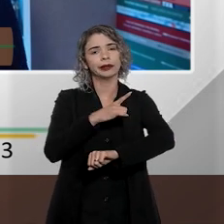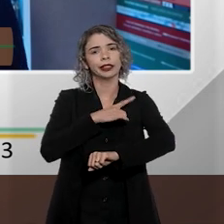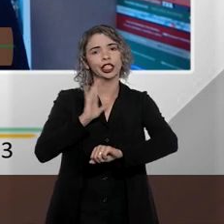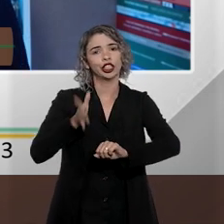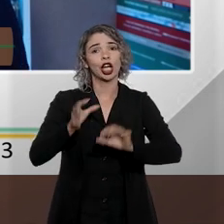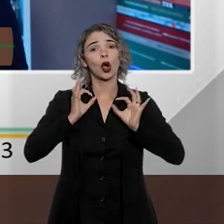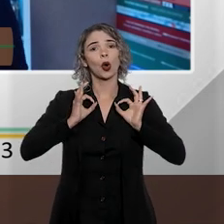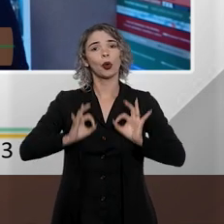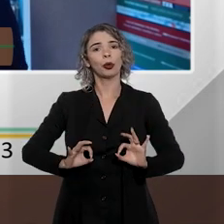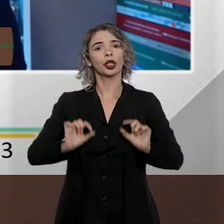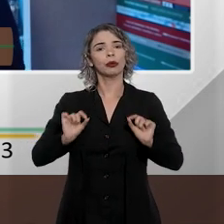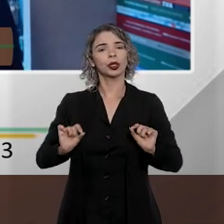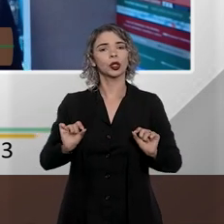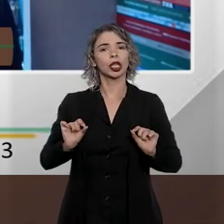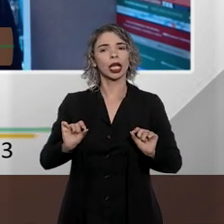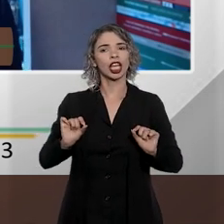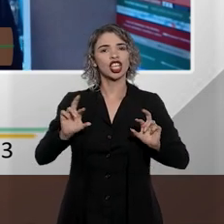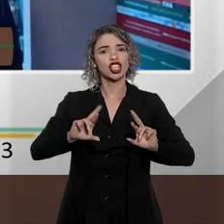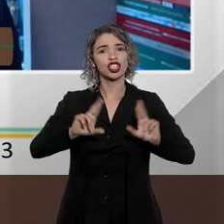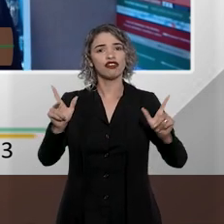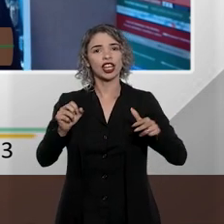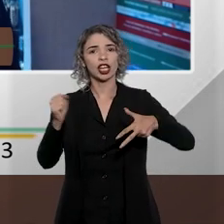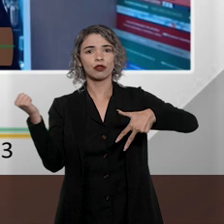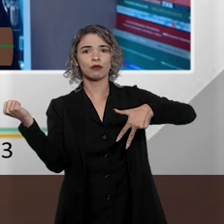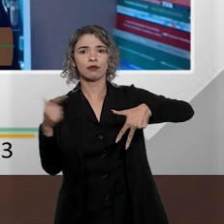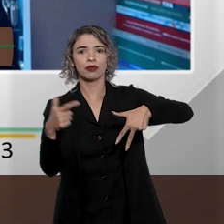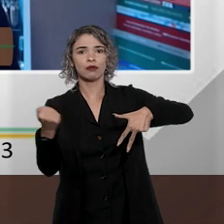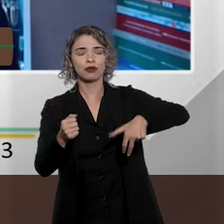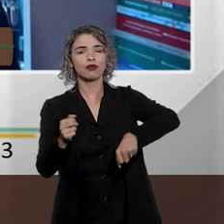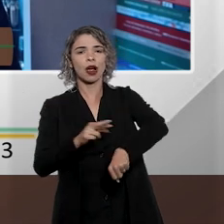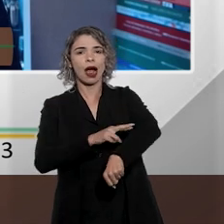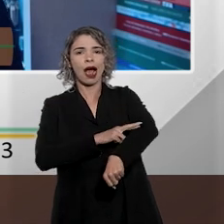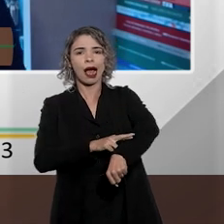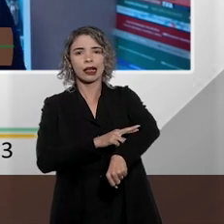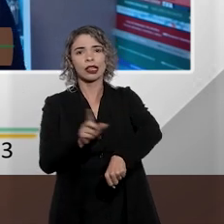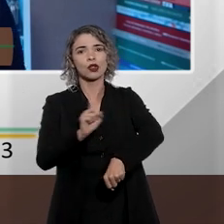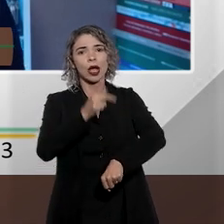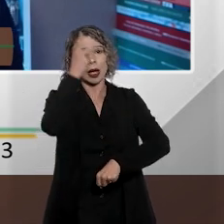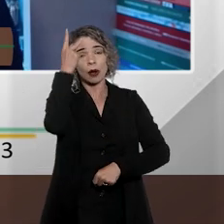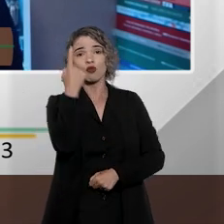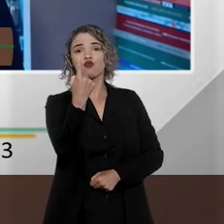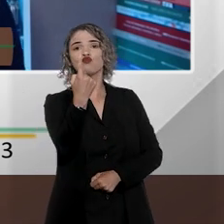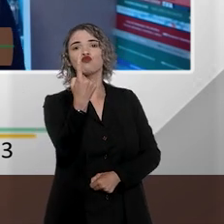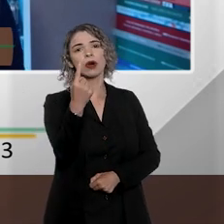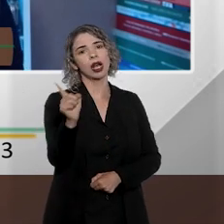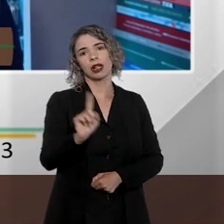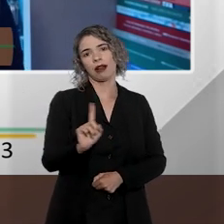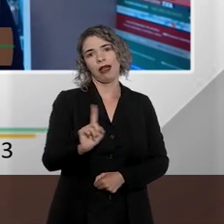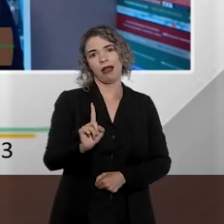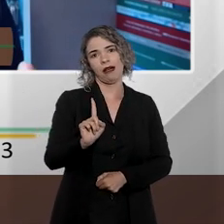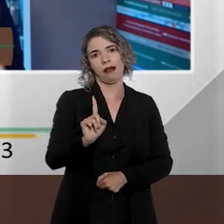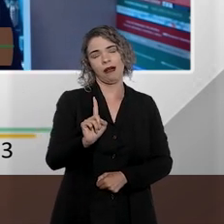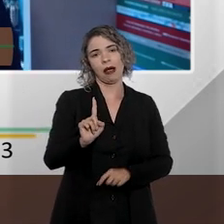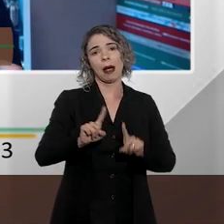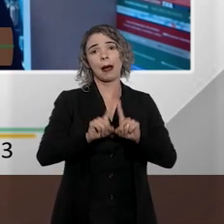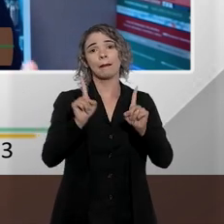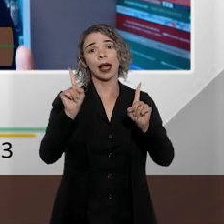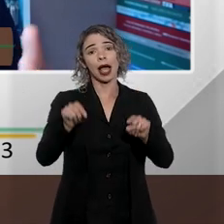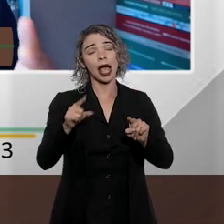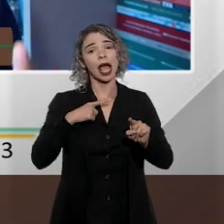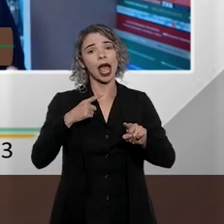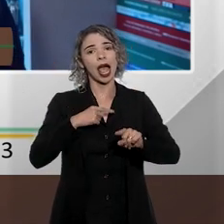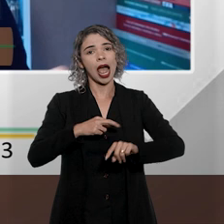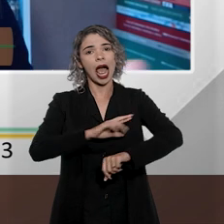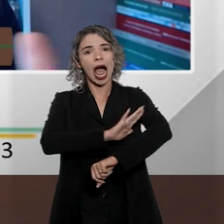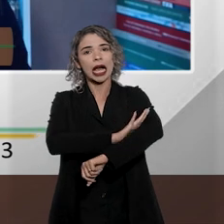conduta que, diferentemente da injúria racial, seria dirigida não a uma pessoa específica, ou a pessoas específicas, mas o